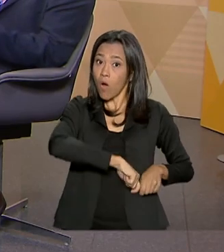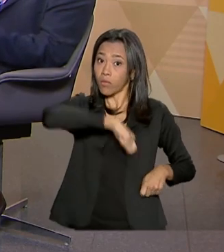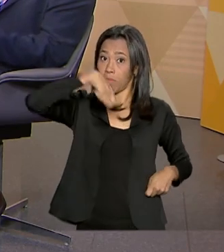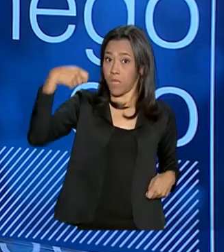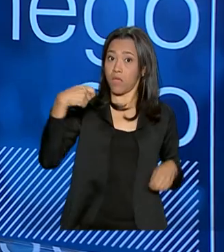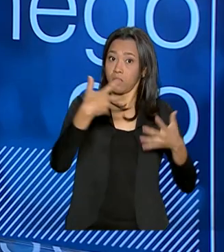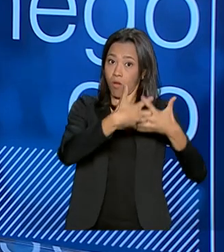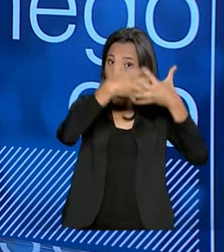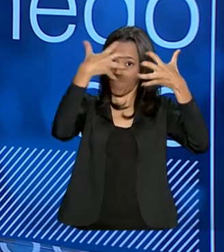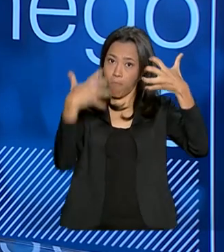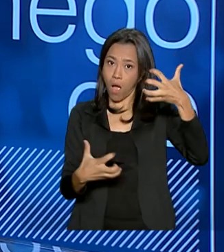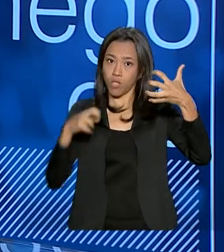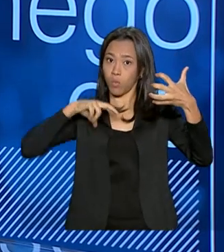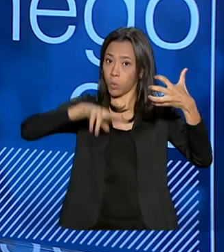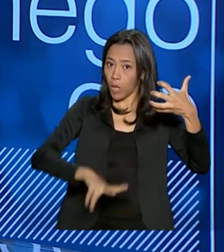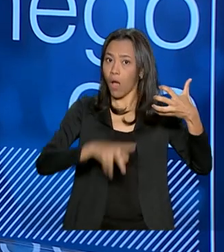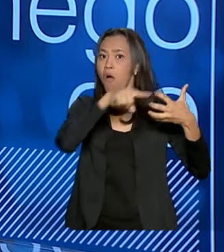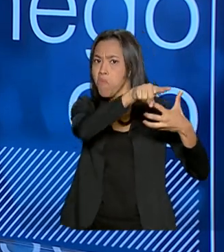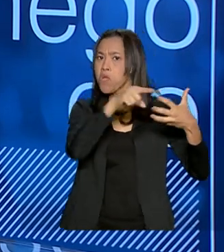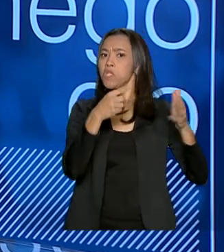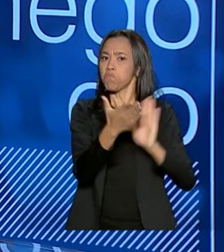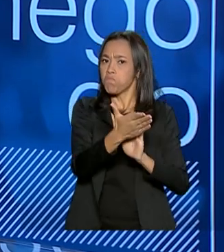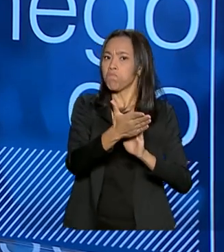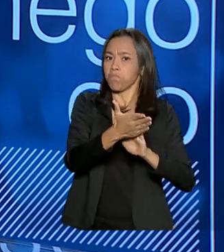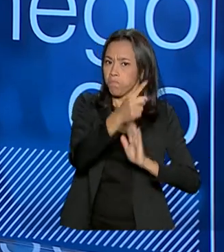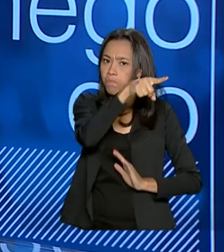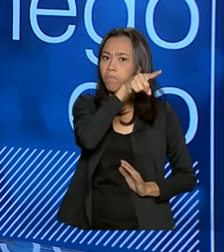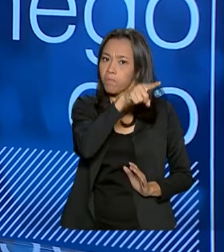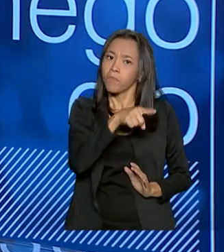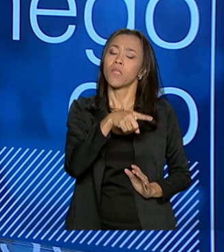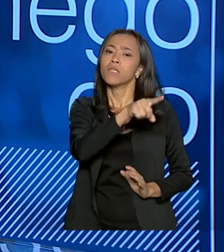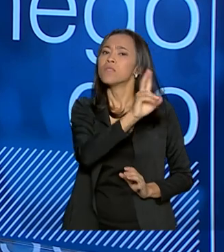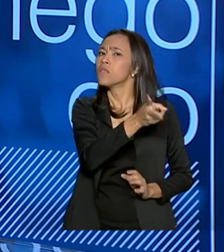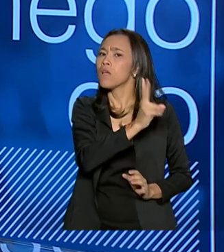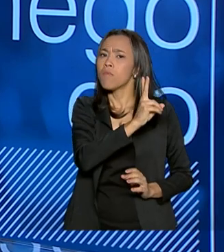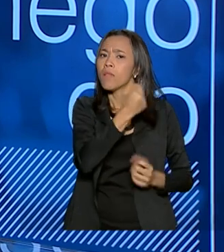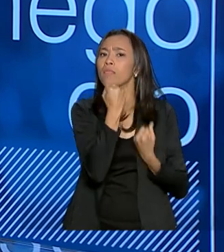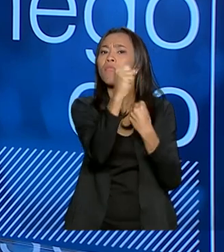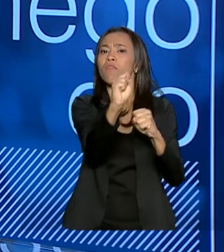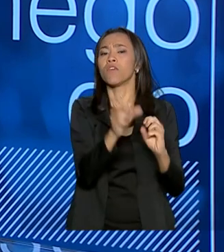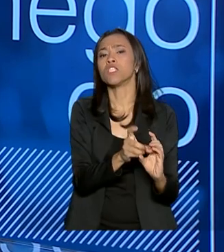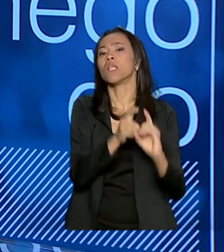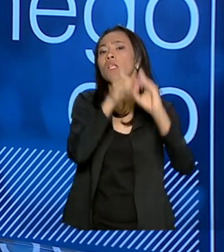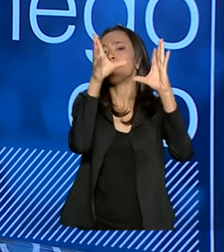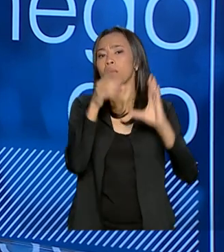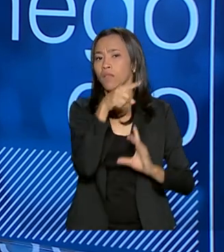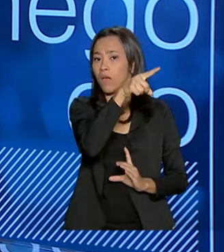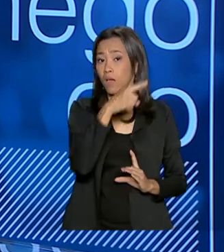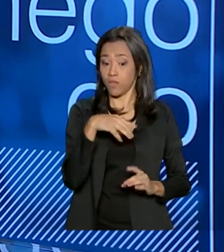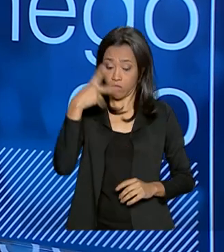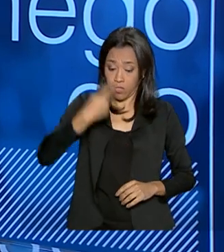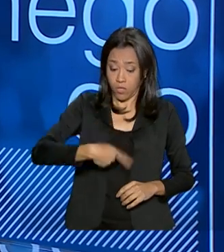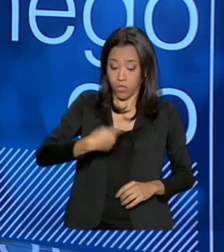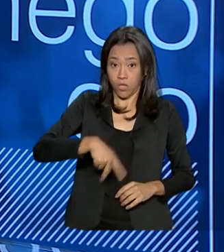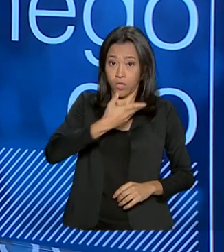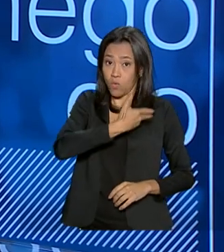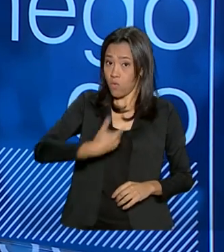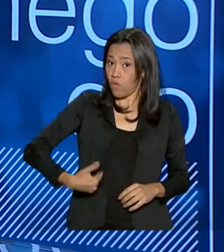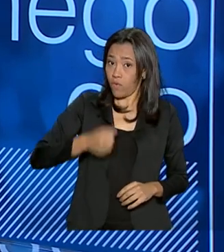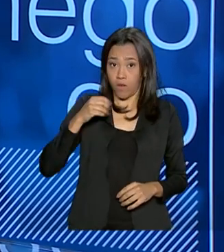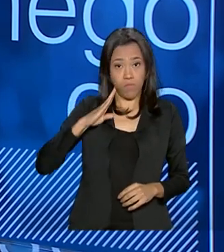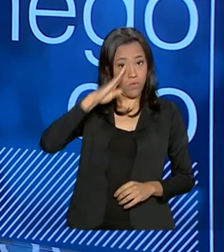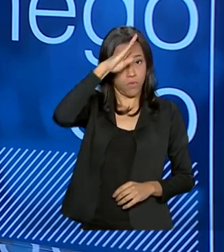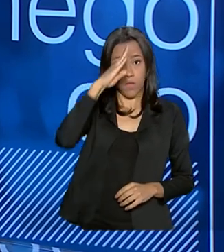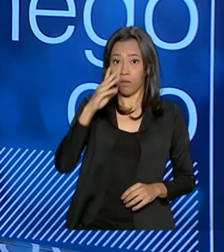Os Estados Unidos sempre foram o campeão da democracia, o defensor das liberdades, como você colocou. E o nosso governo, o governo do presidente Bolsonaro,